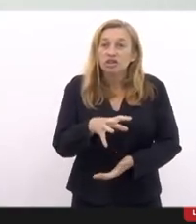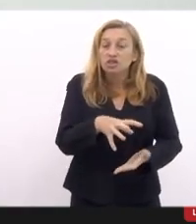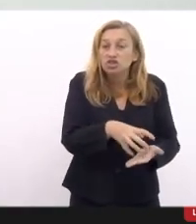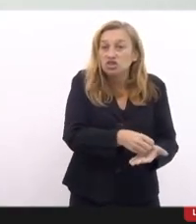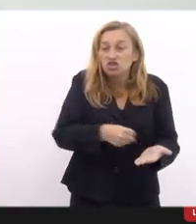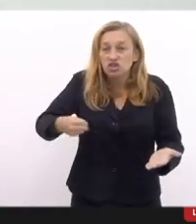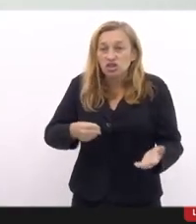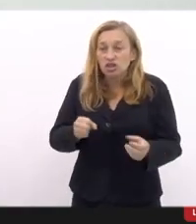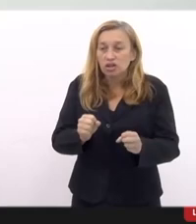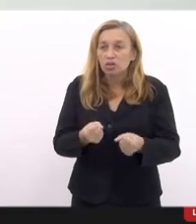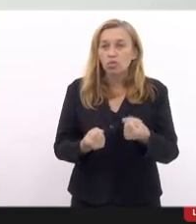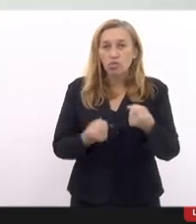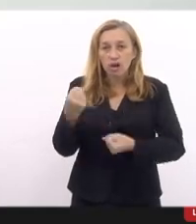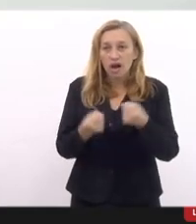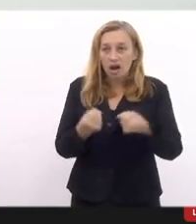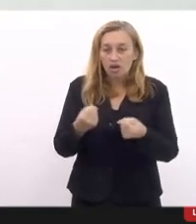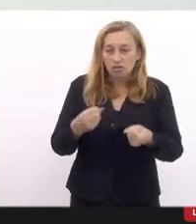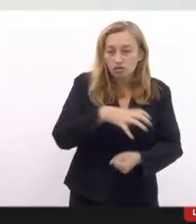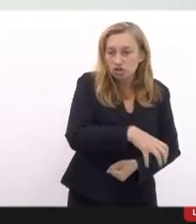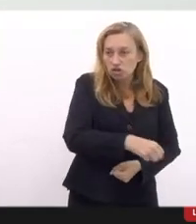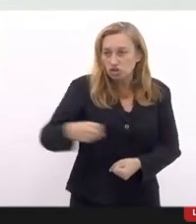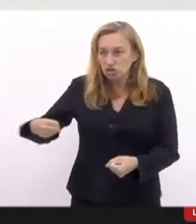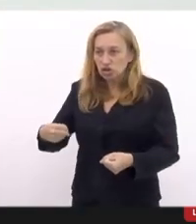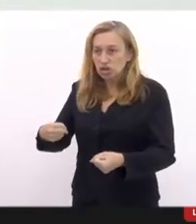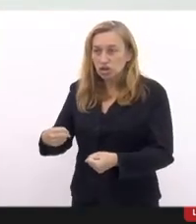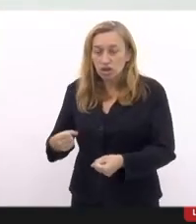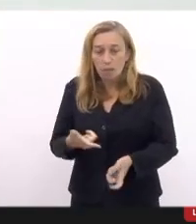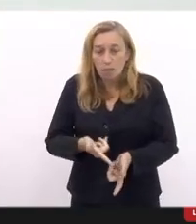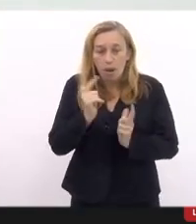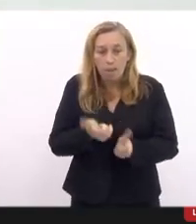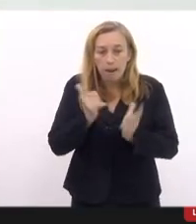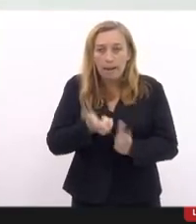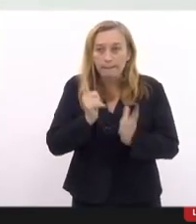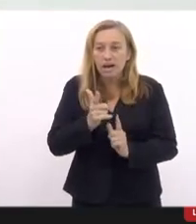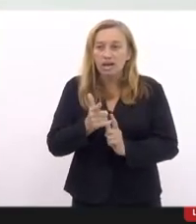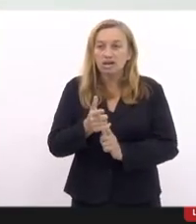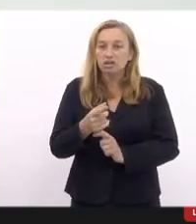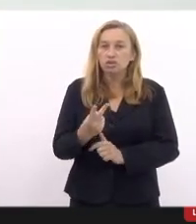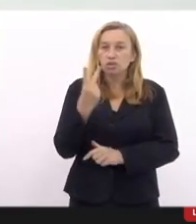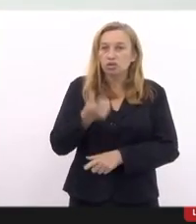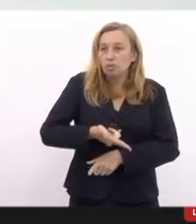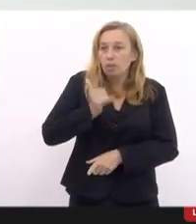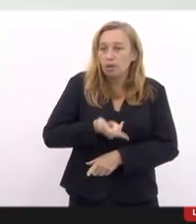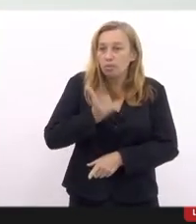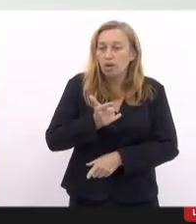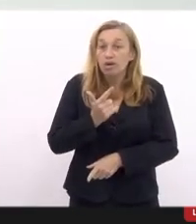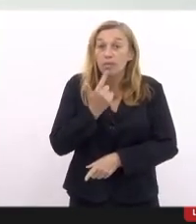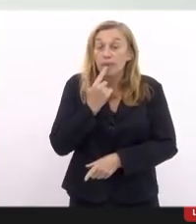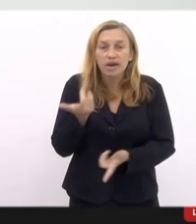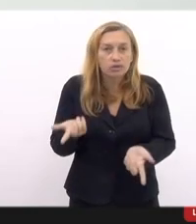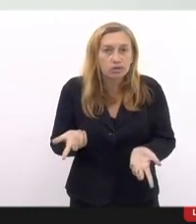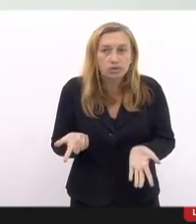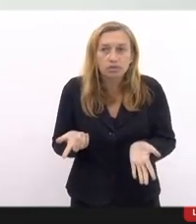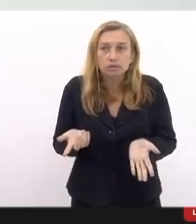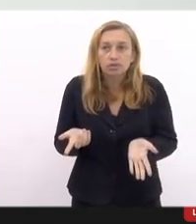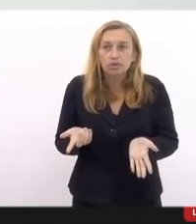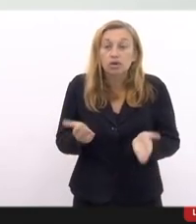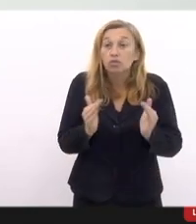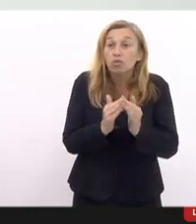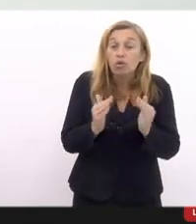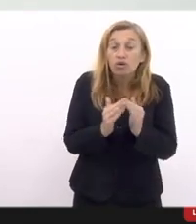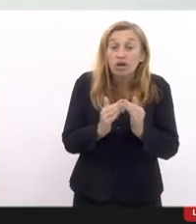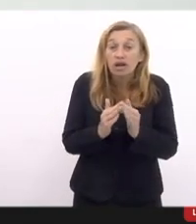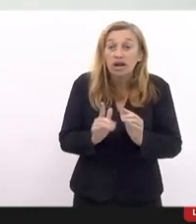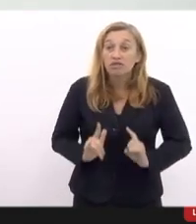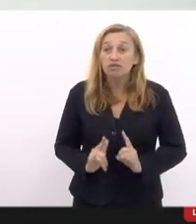carro, sai de dentro do carro e alveja com mais dois tiros já muito próximo, ou seja, moravam no mesmo